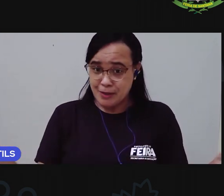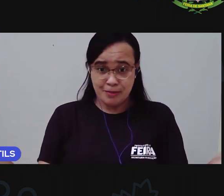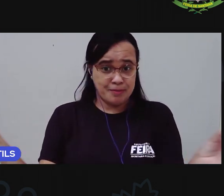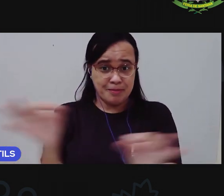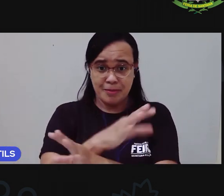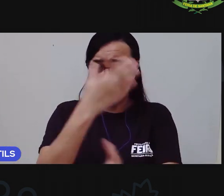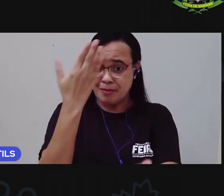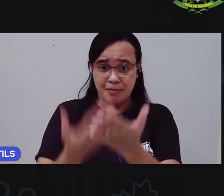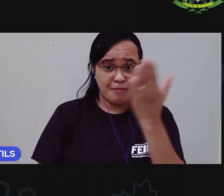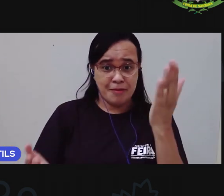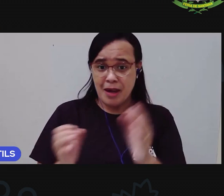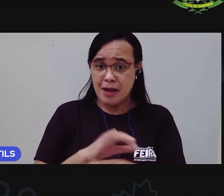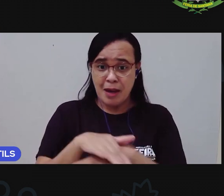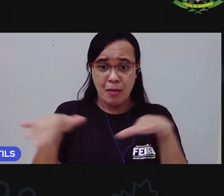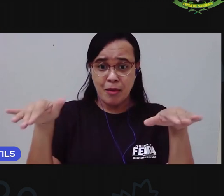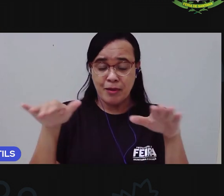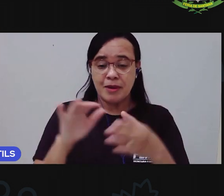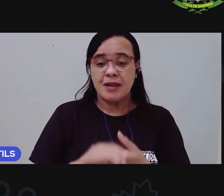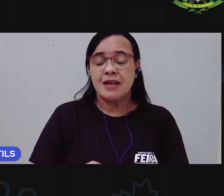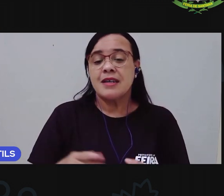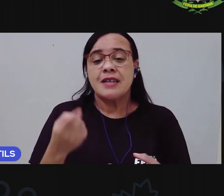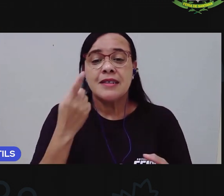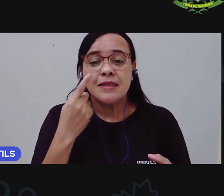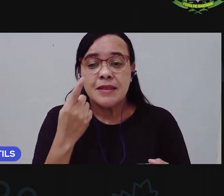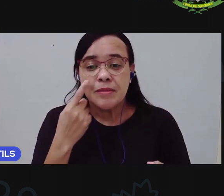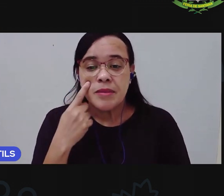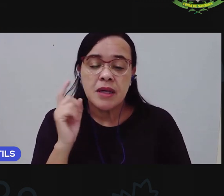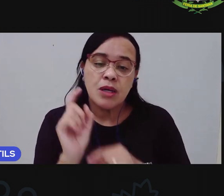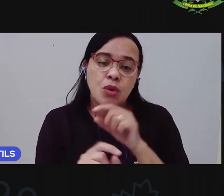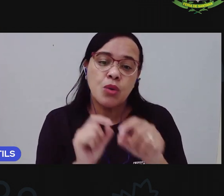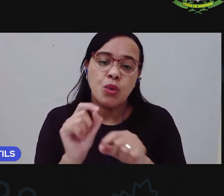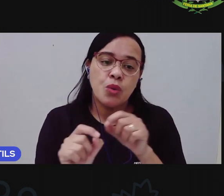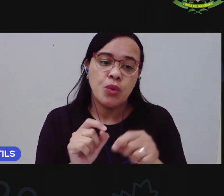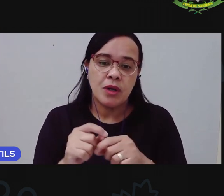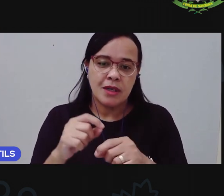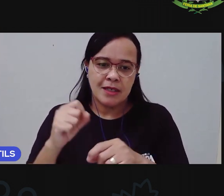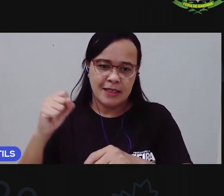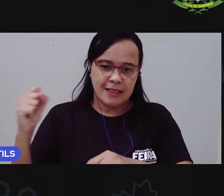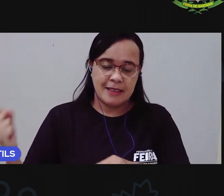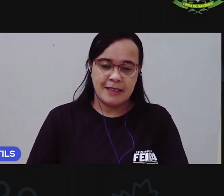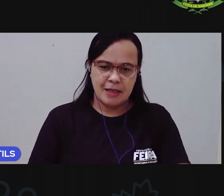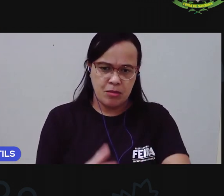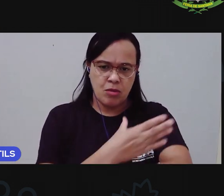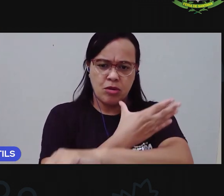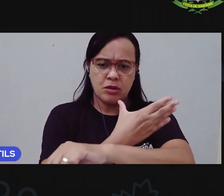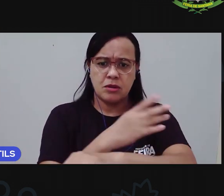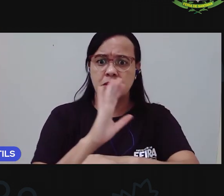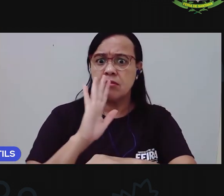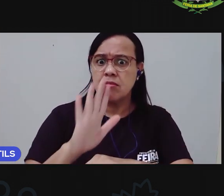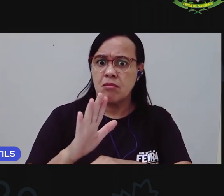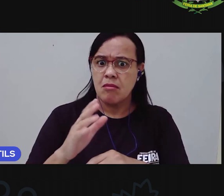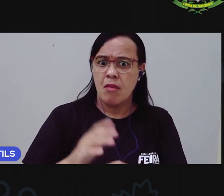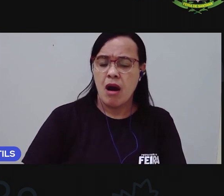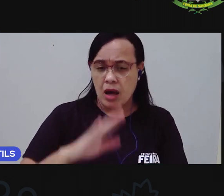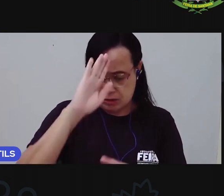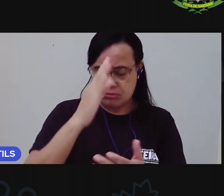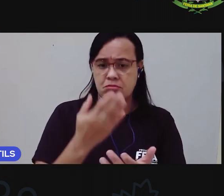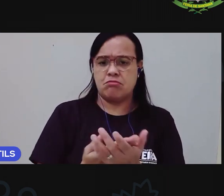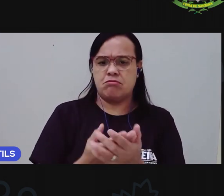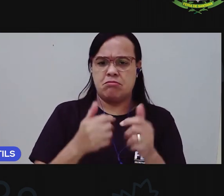Vimos que para lidar com o medo, o importante é sentir confiança e também